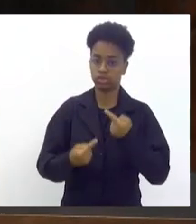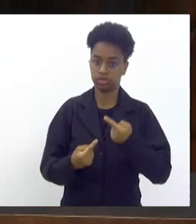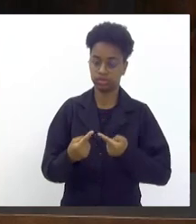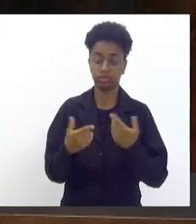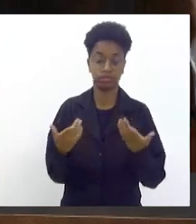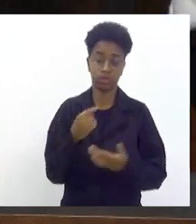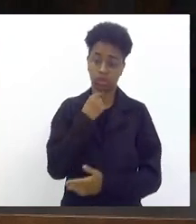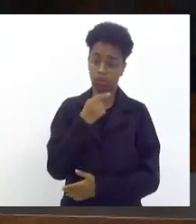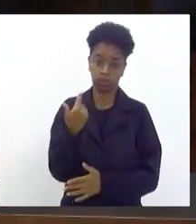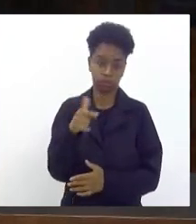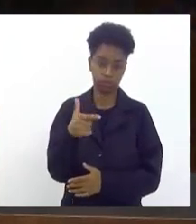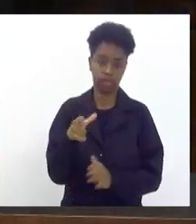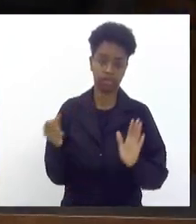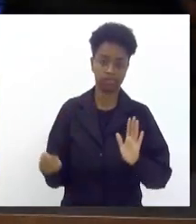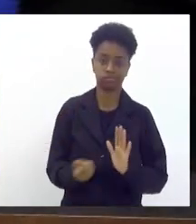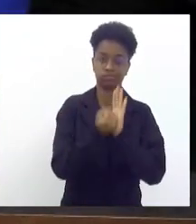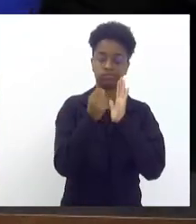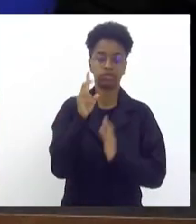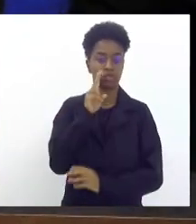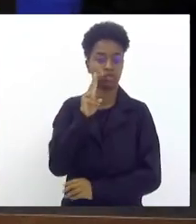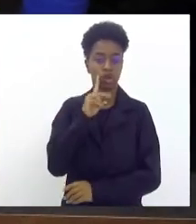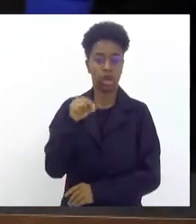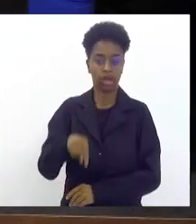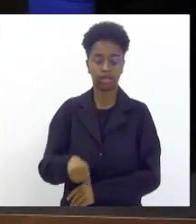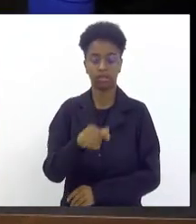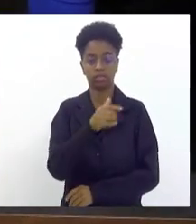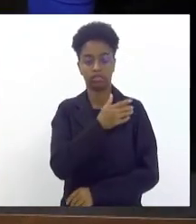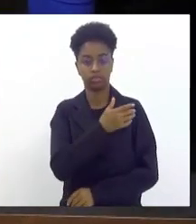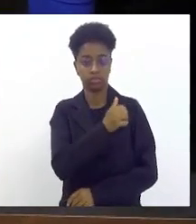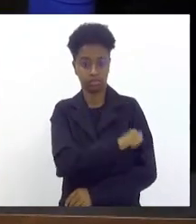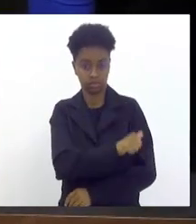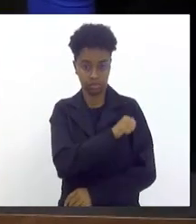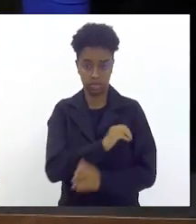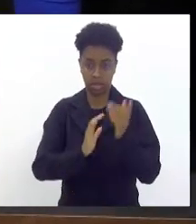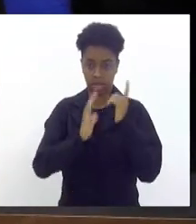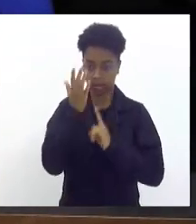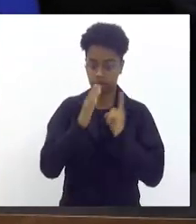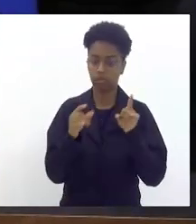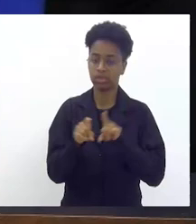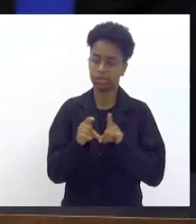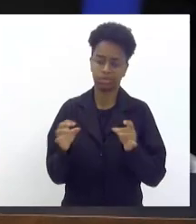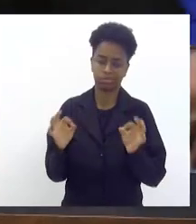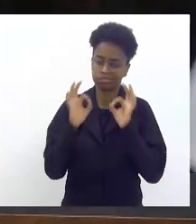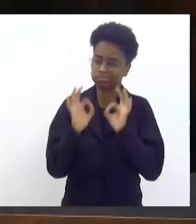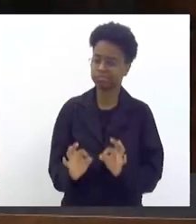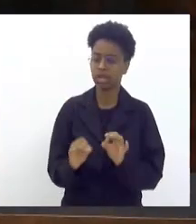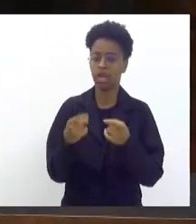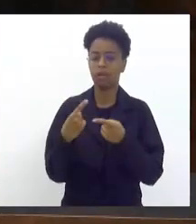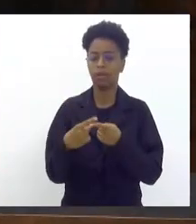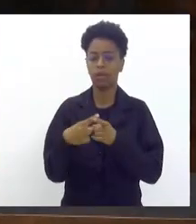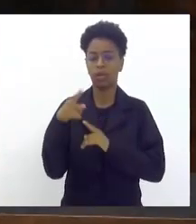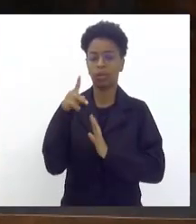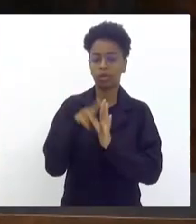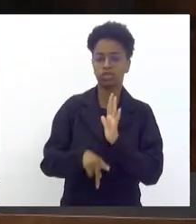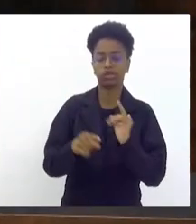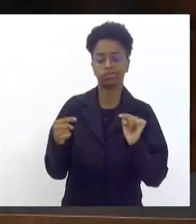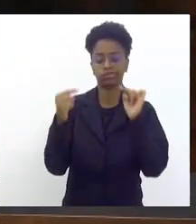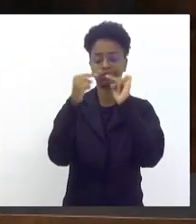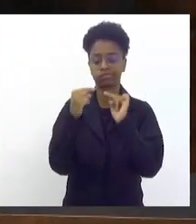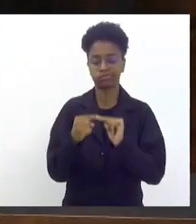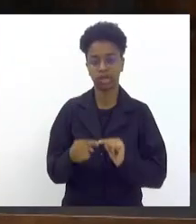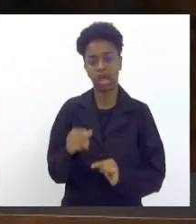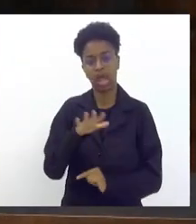dúvida nenhuma um marco na história do Carnaval do Rio de Janeiro e com toda efetividade porque o projeto atende toda técnica legislativa.